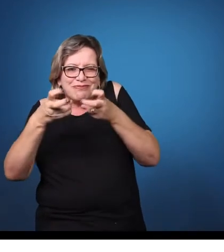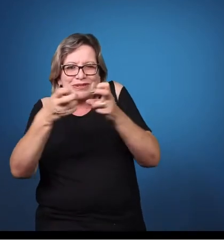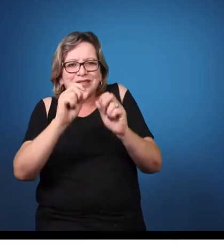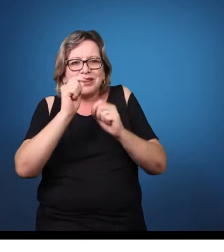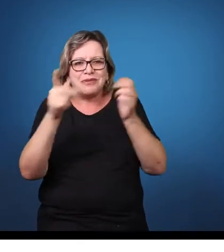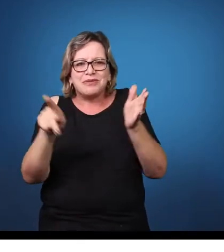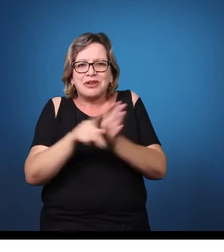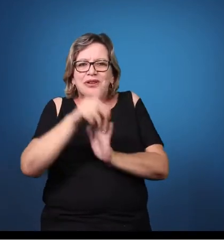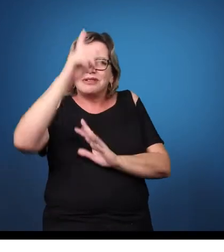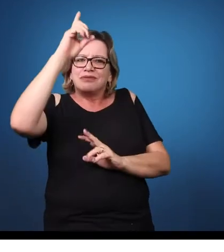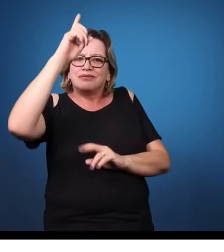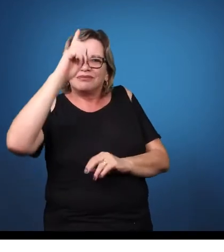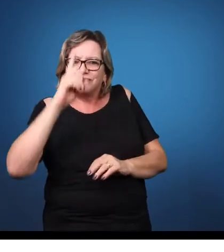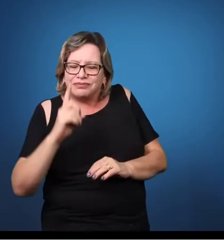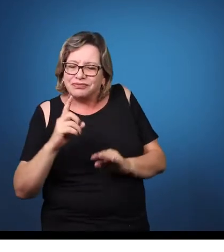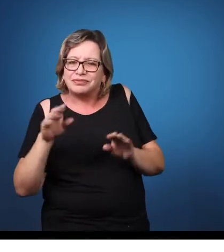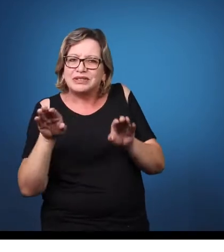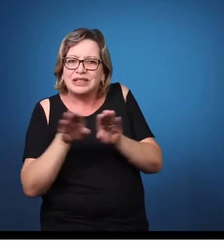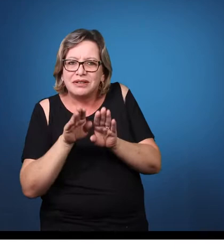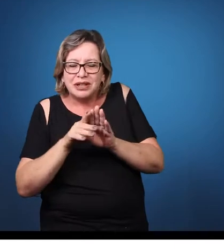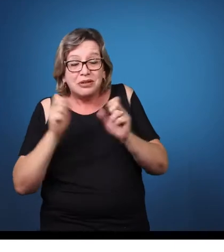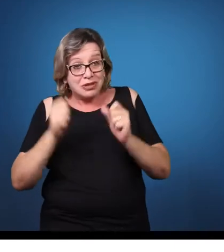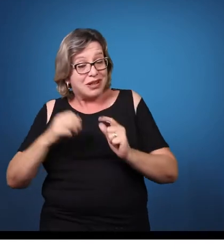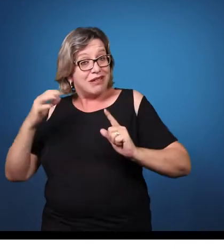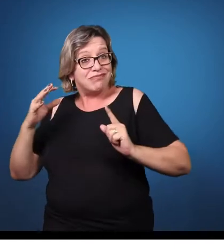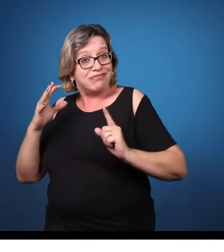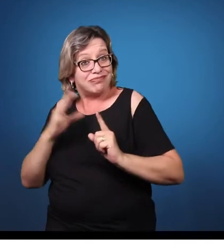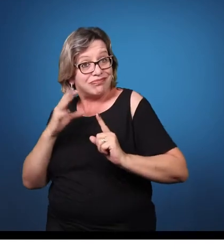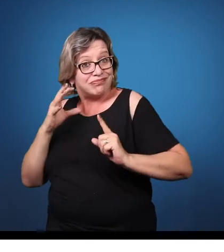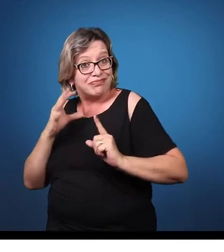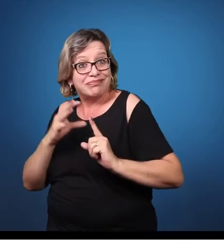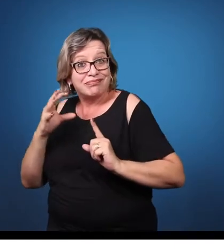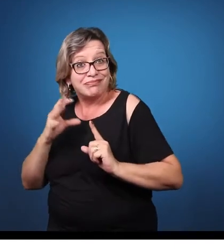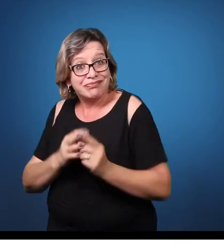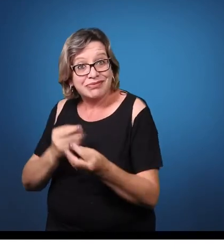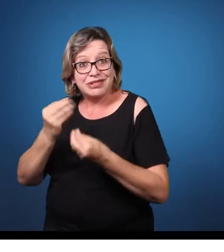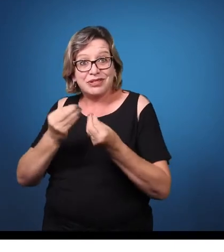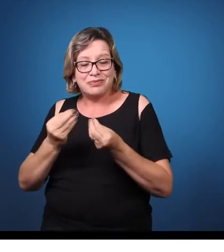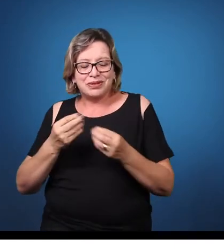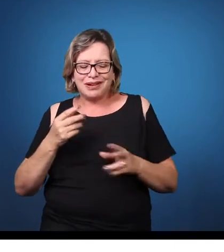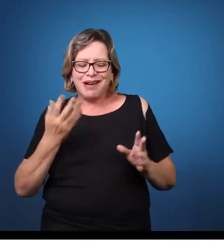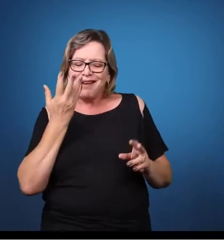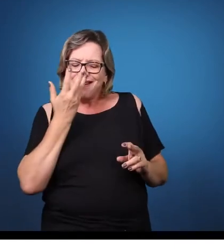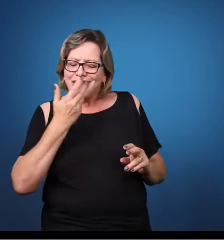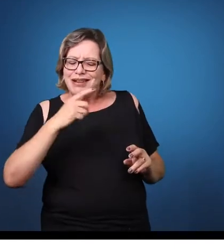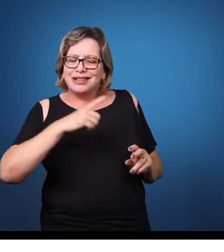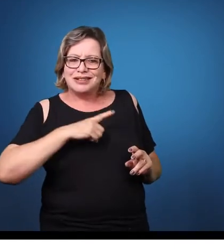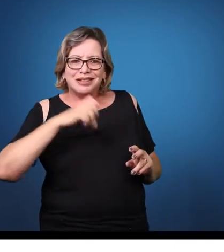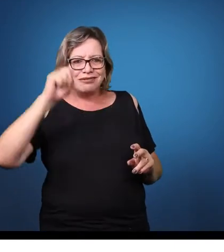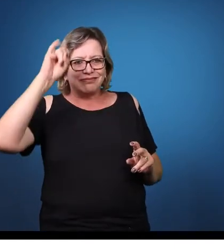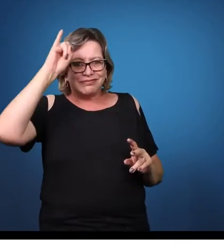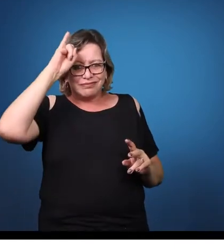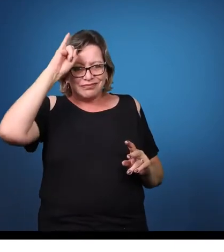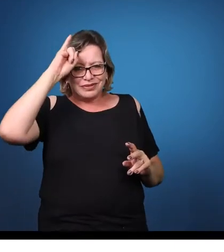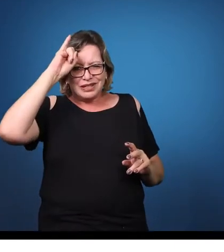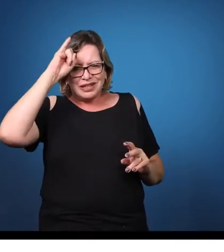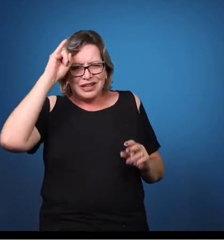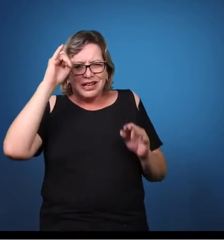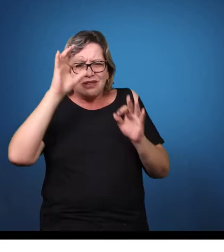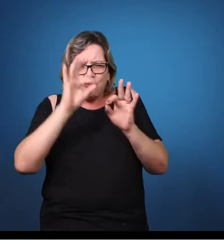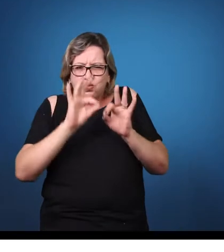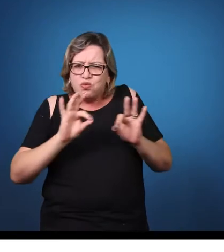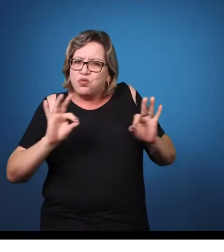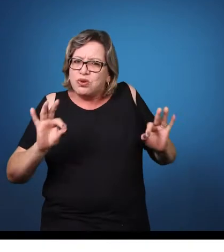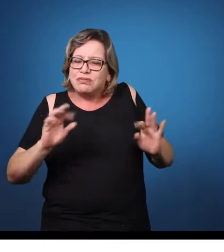leve, digamos assim, Se ela é bem estimulada, se ela é bem orientada, ela vai desenvolver de modo que ela vai conseguir